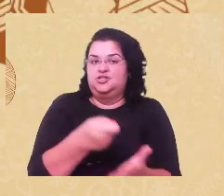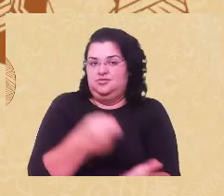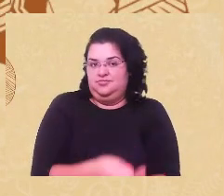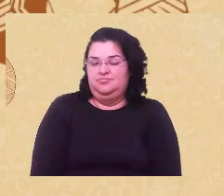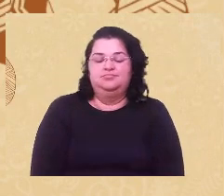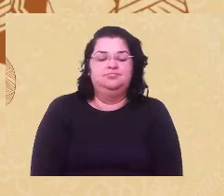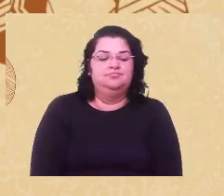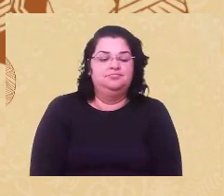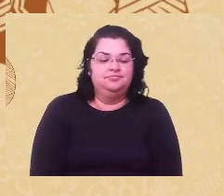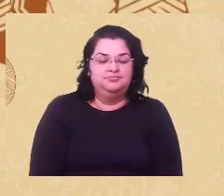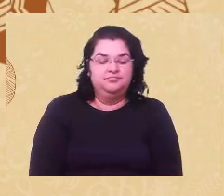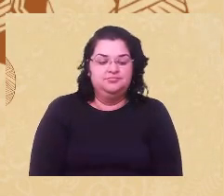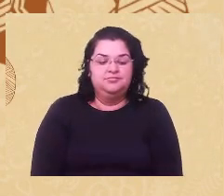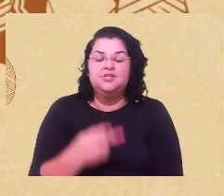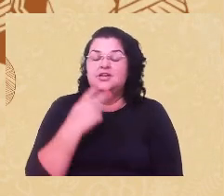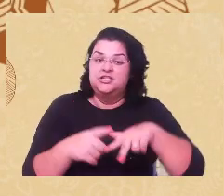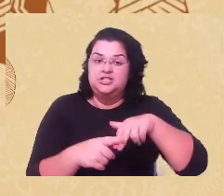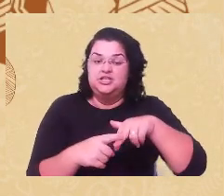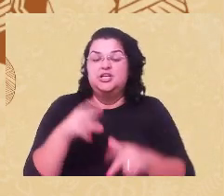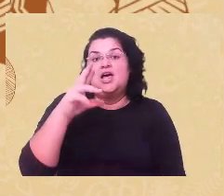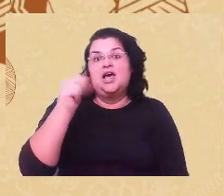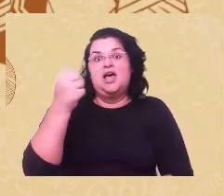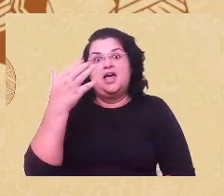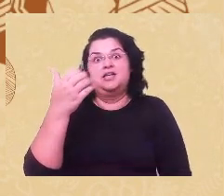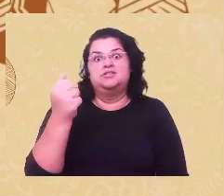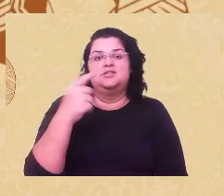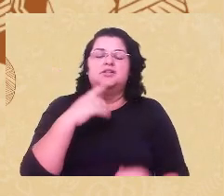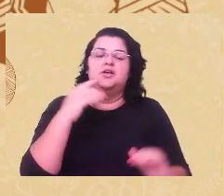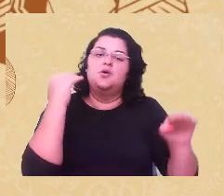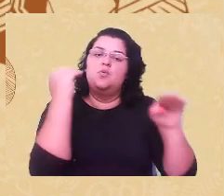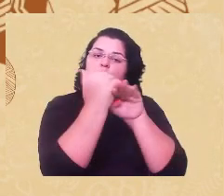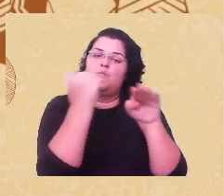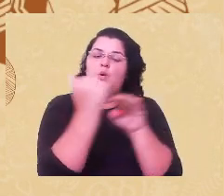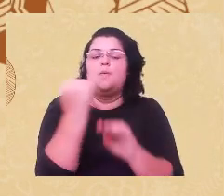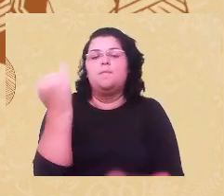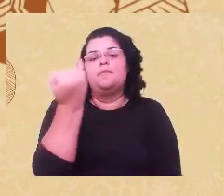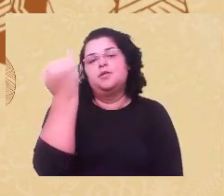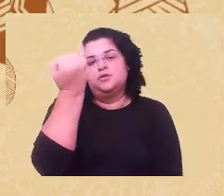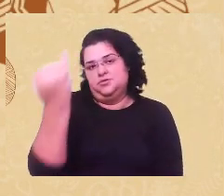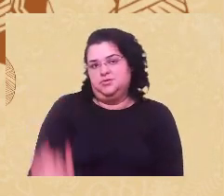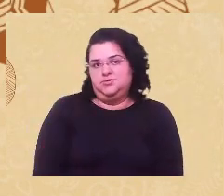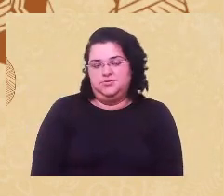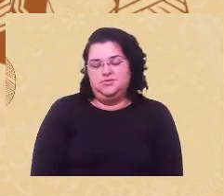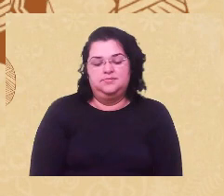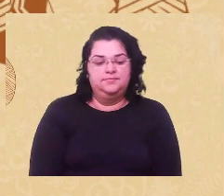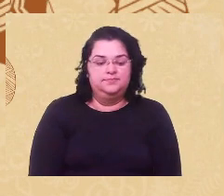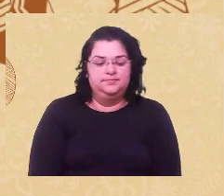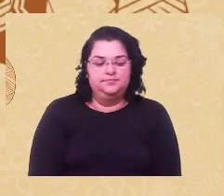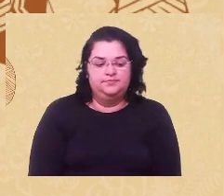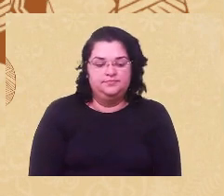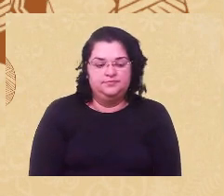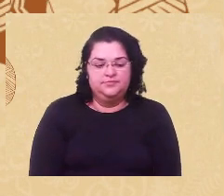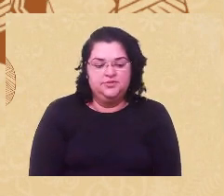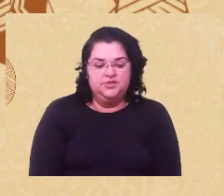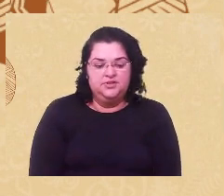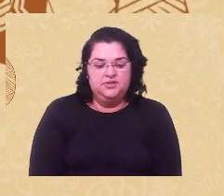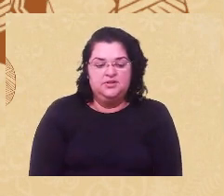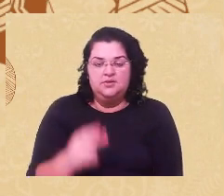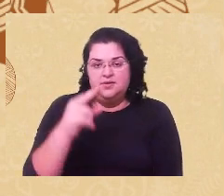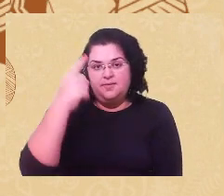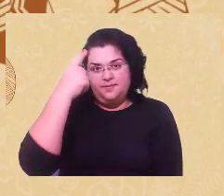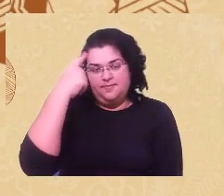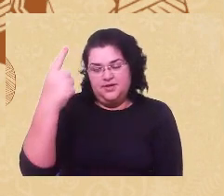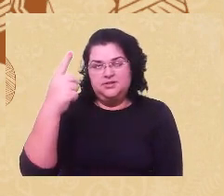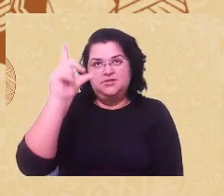que gênero e raça são ficções igualmente poderosas. E, bem, se a gente pensa a lógica de